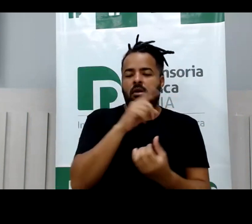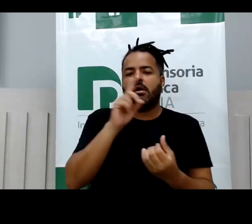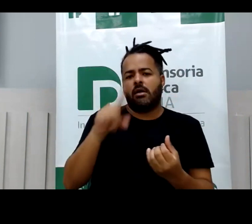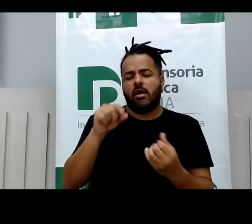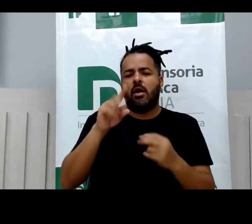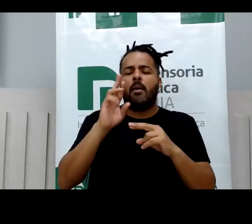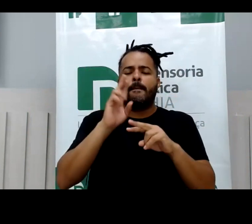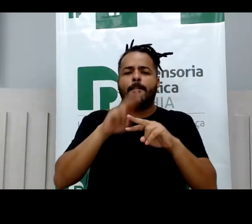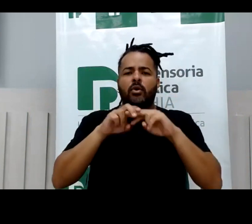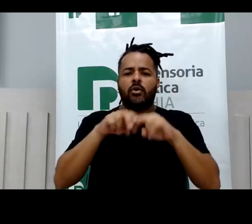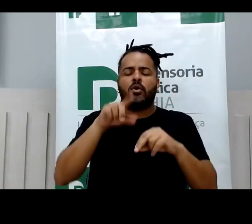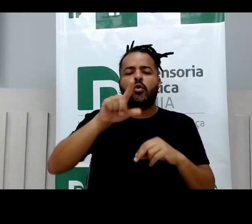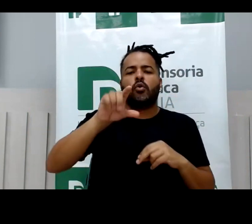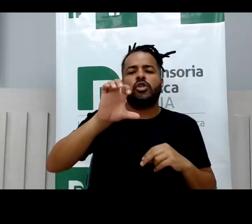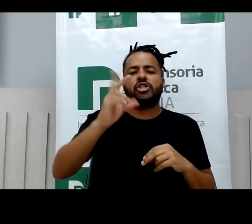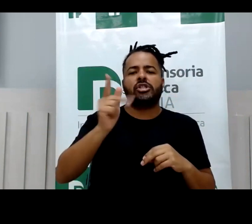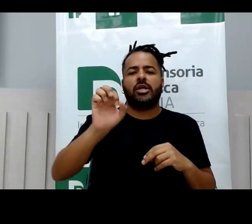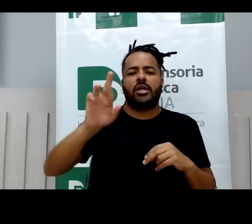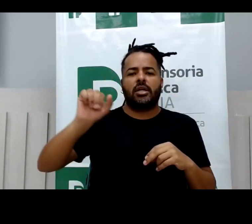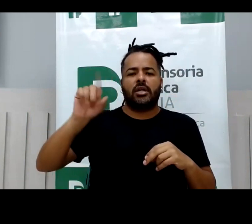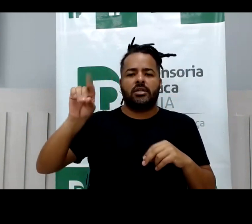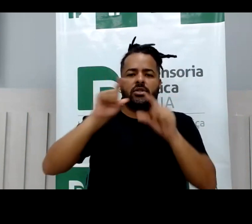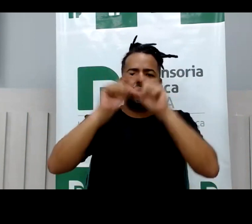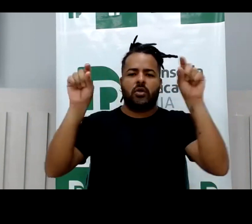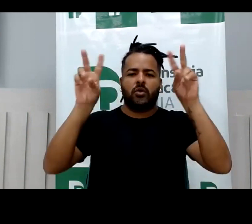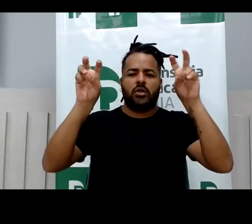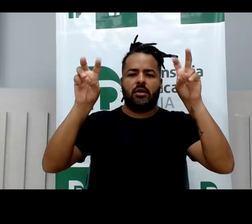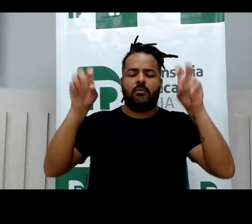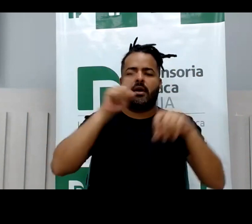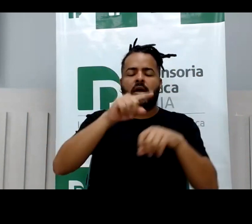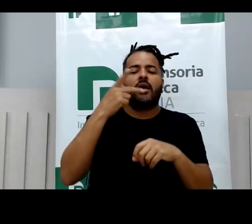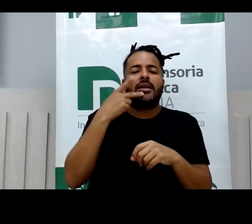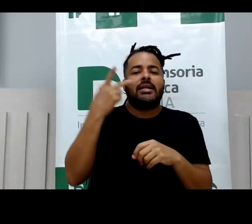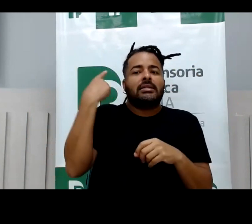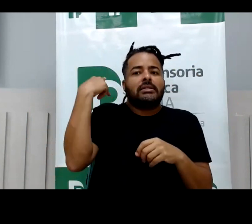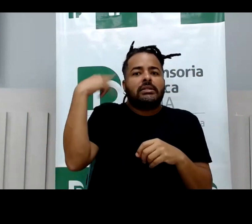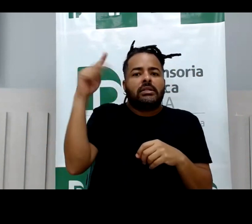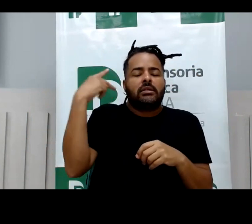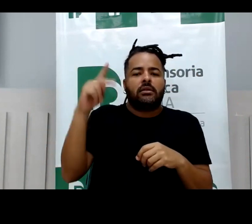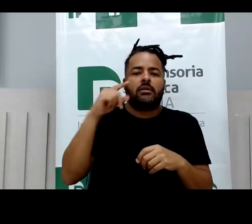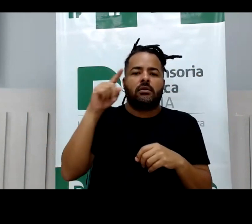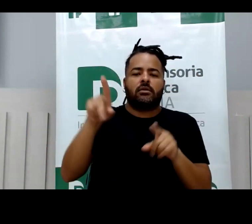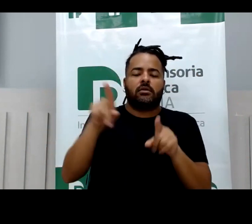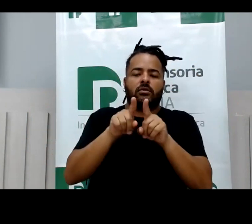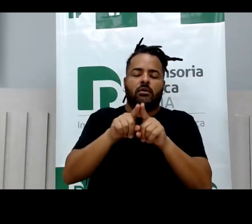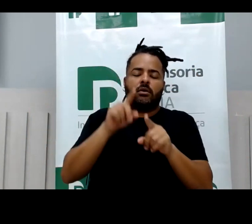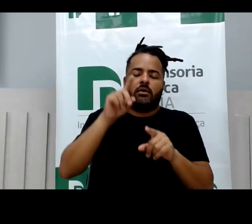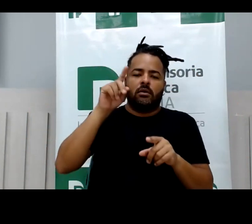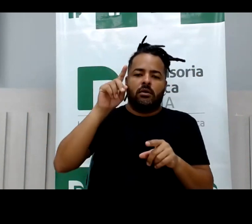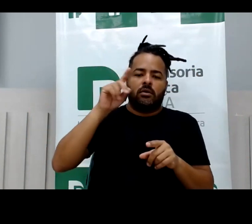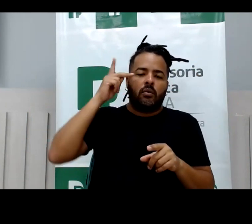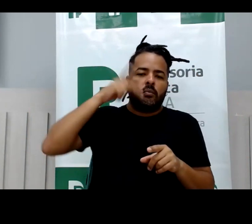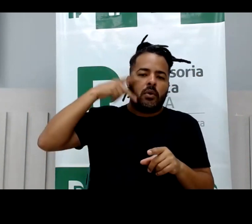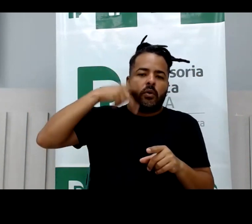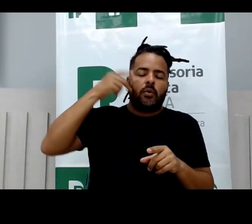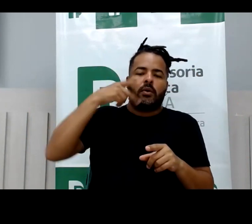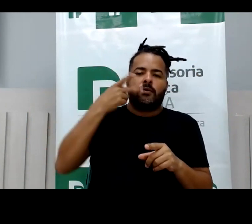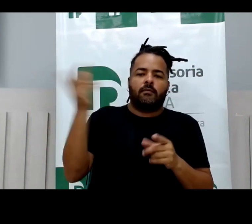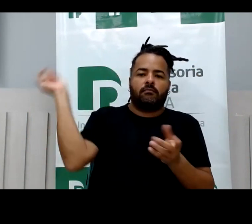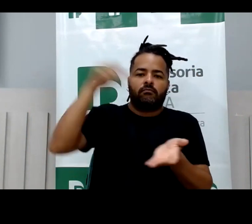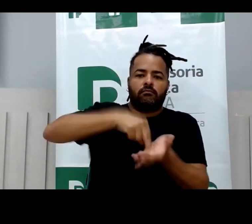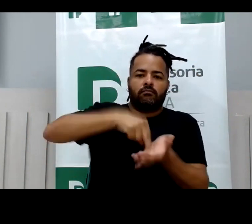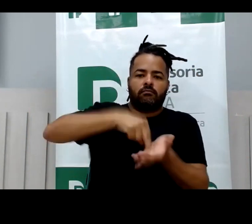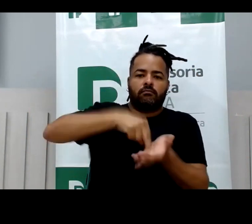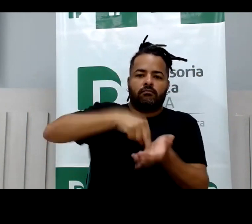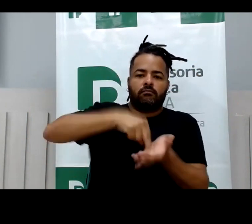tema de palestra da professora Isabela Paranaguá do Piauí que vem falar sobre o assunto aqui para nós dando a perspectiva dela. É bom que